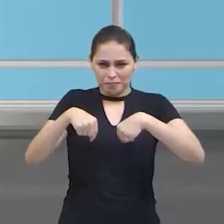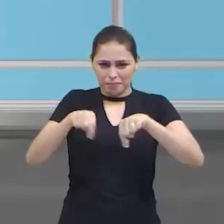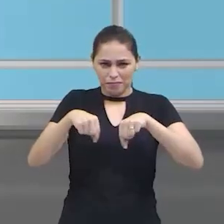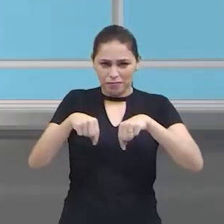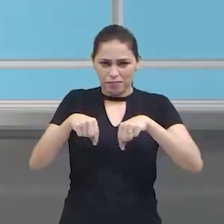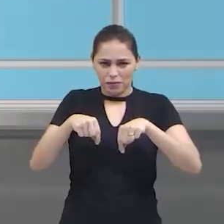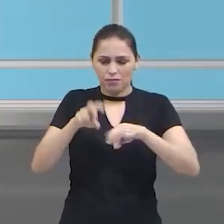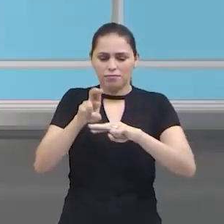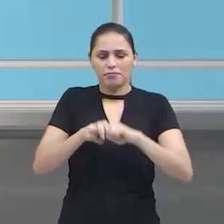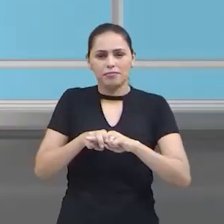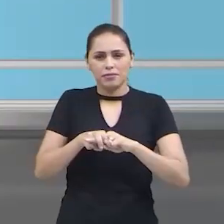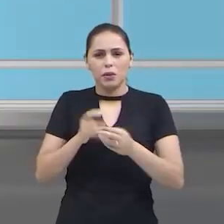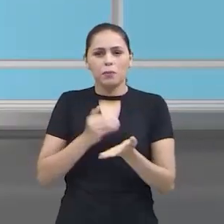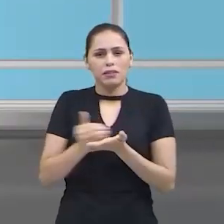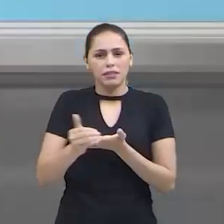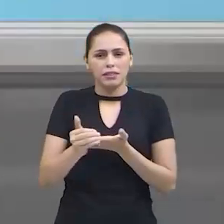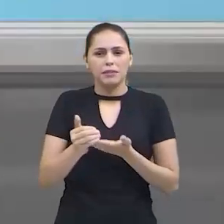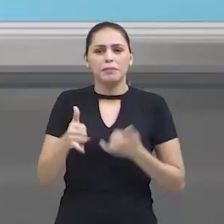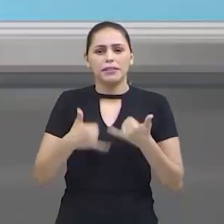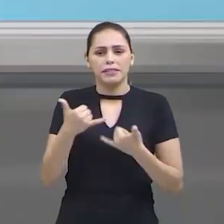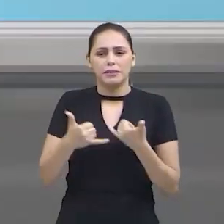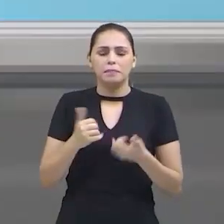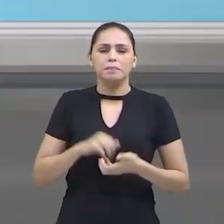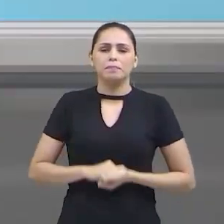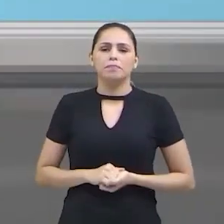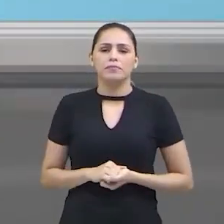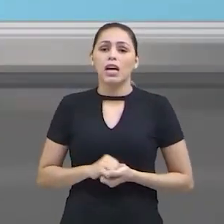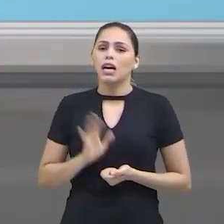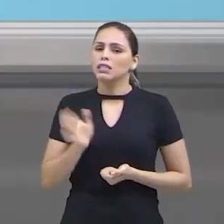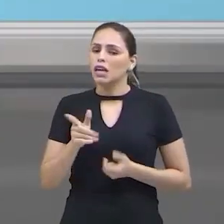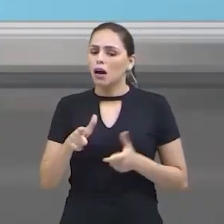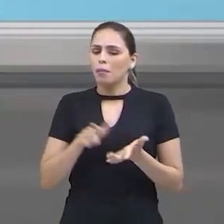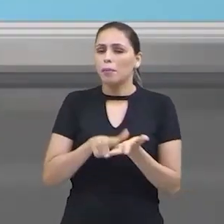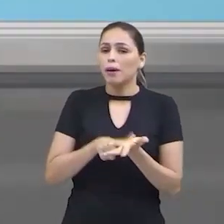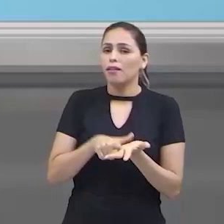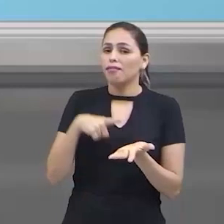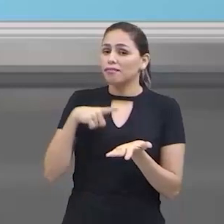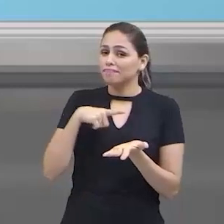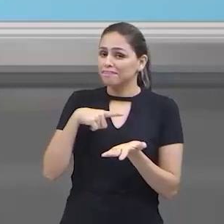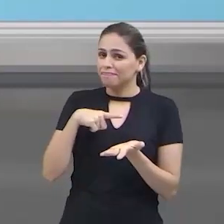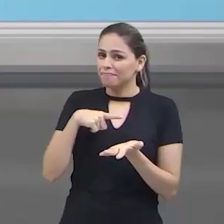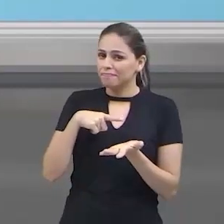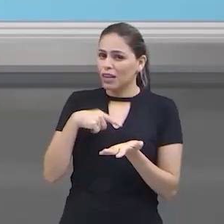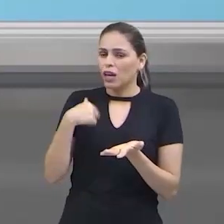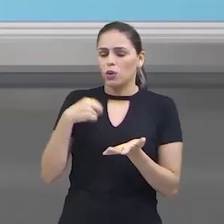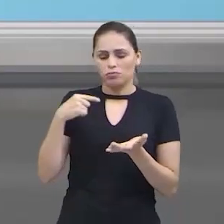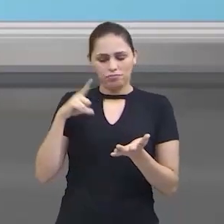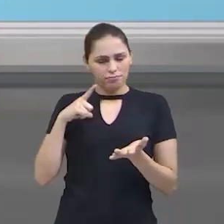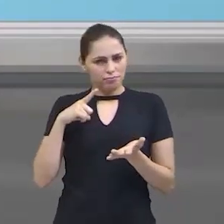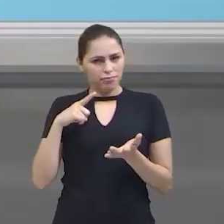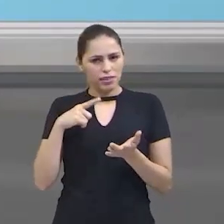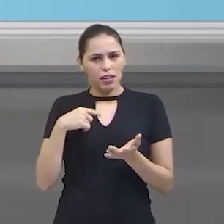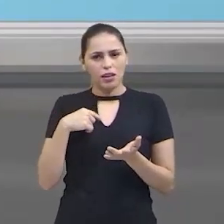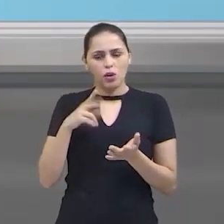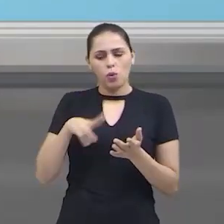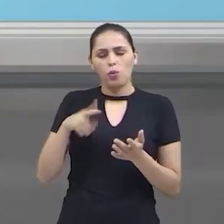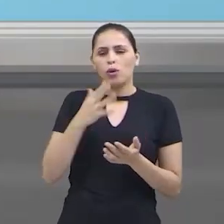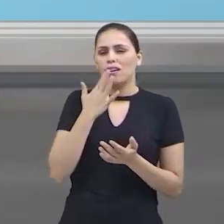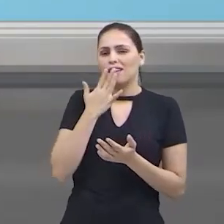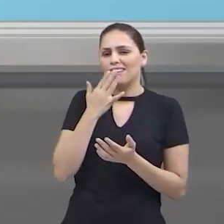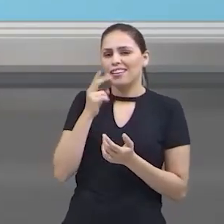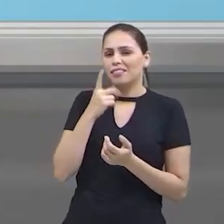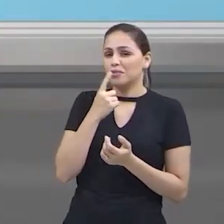sentar aqui e vamos começar a nossa brincadeira. E aí, pegaram o papel? Conseguiram? Estou aqui com o meu. Peguei um vermelho para vocês poderem